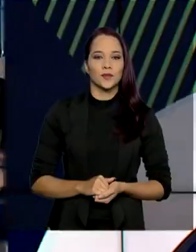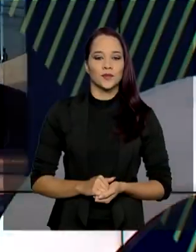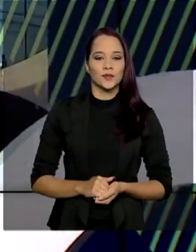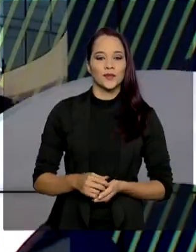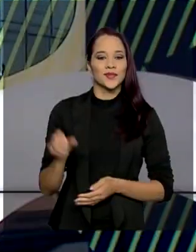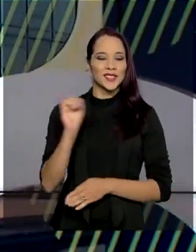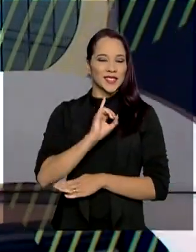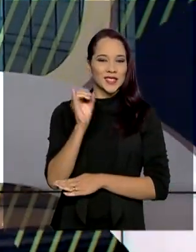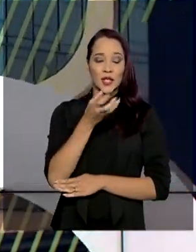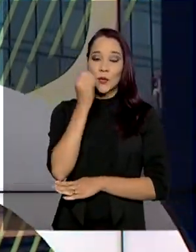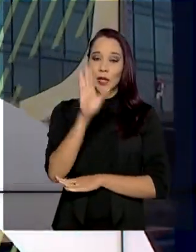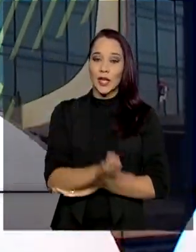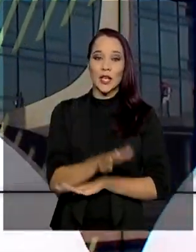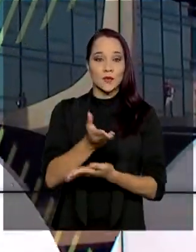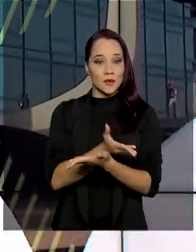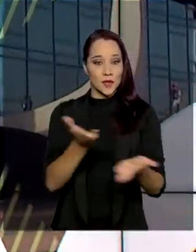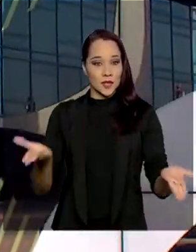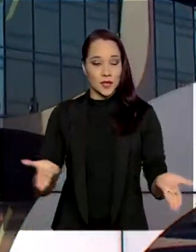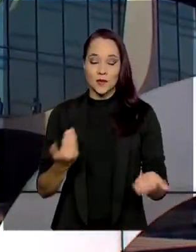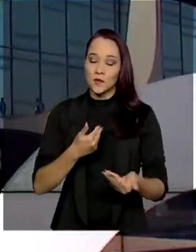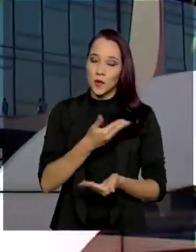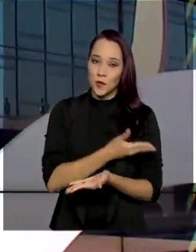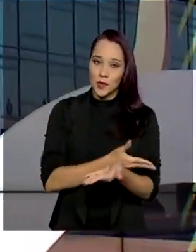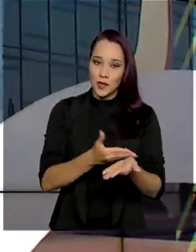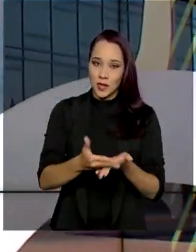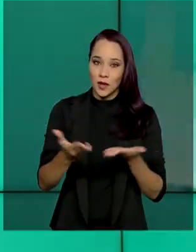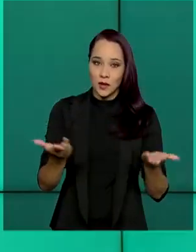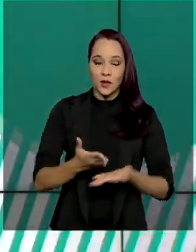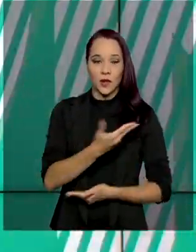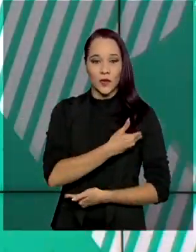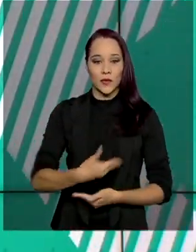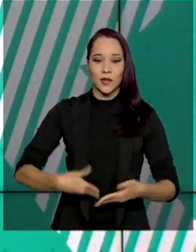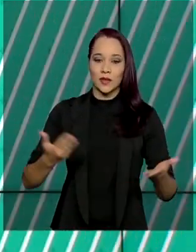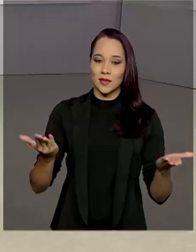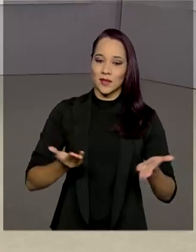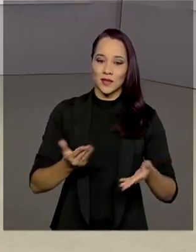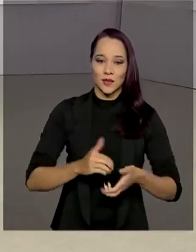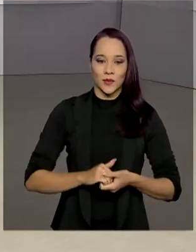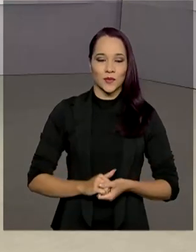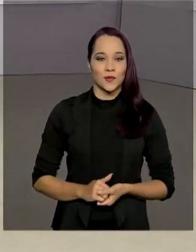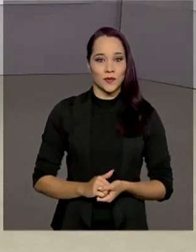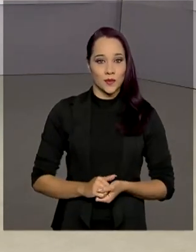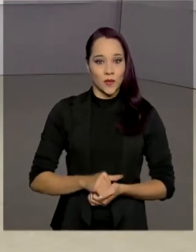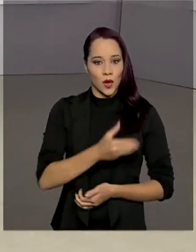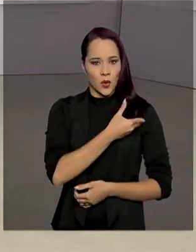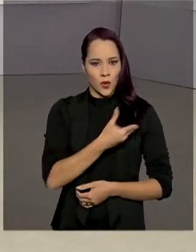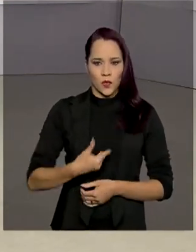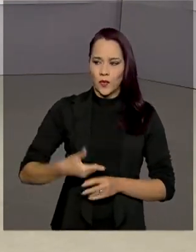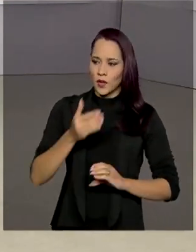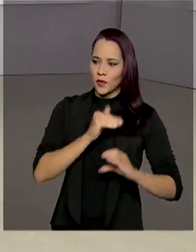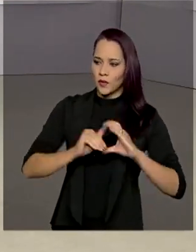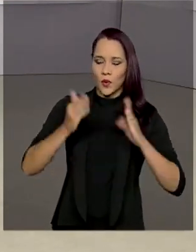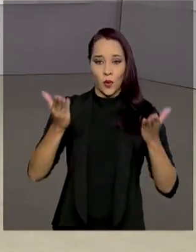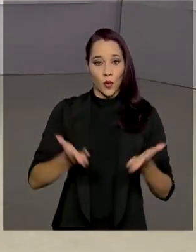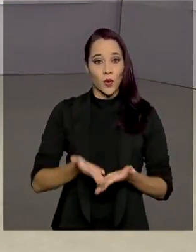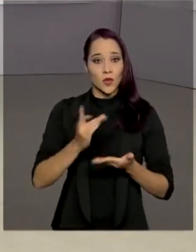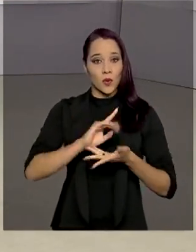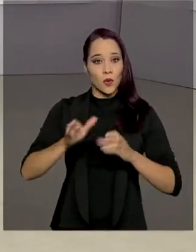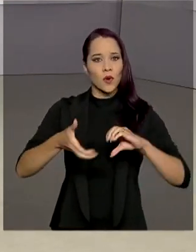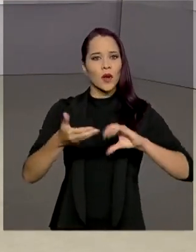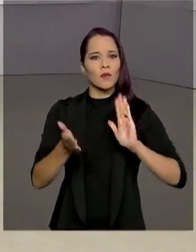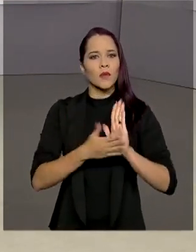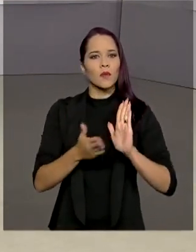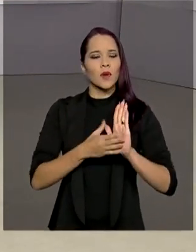Olá, boa tarde para você. Estamos de volta com mais uma edição do Governo Agora. O governo encaminha hoje ao Congresso a